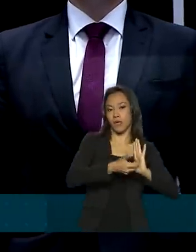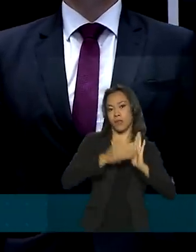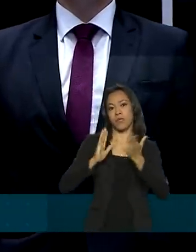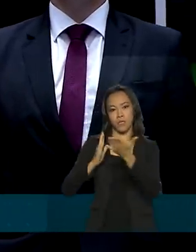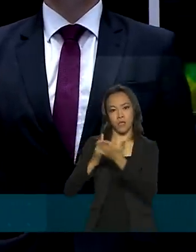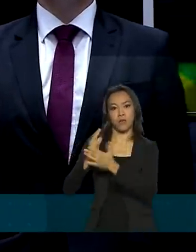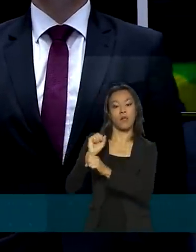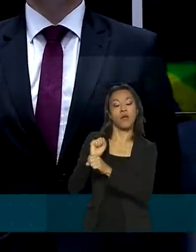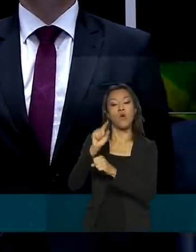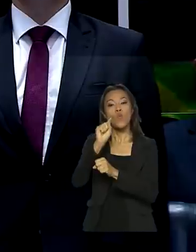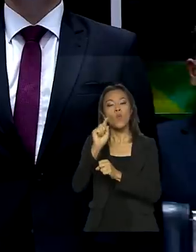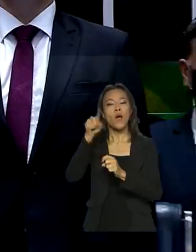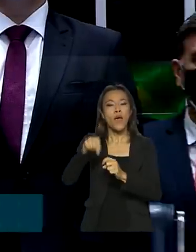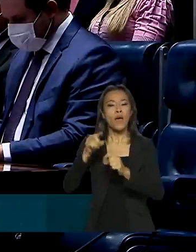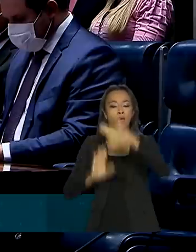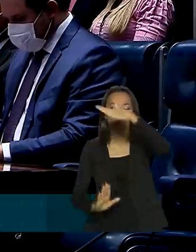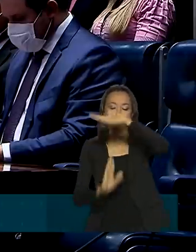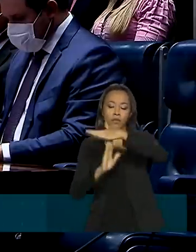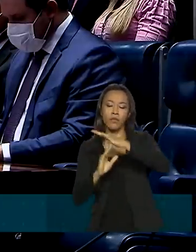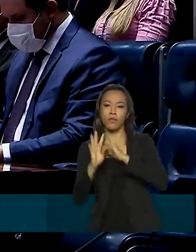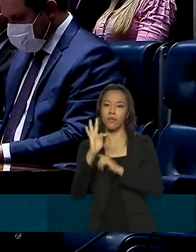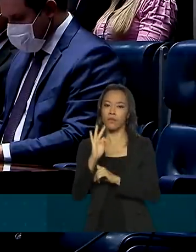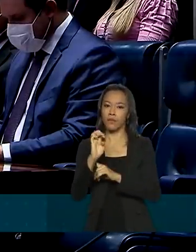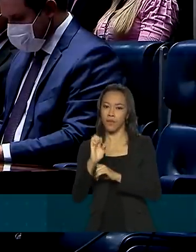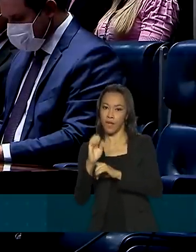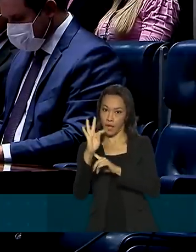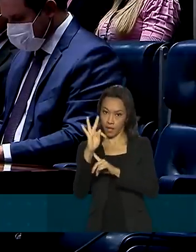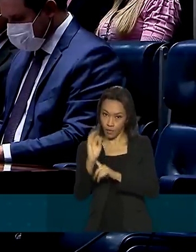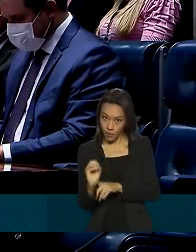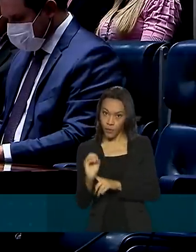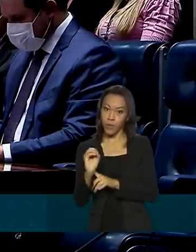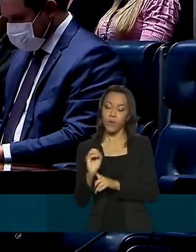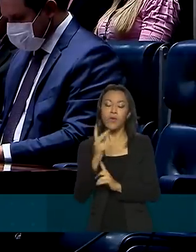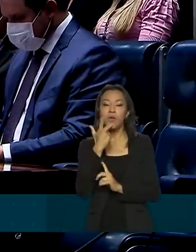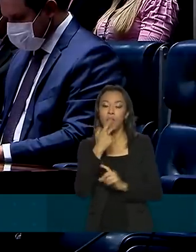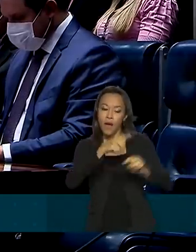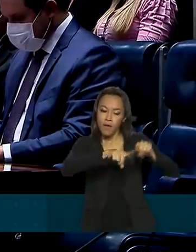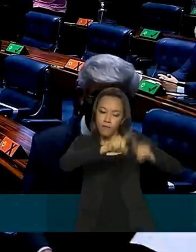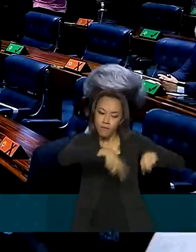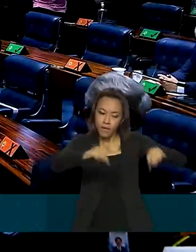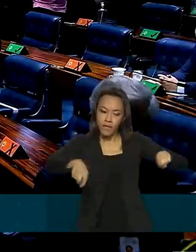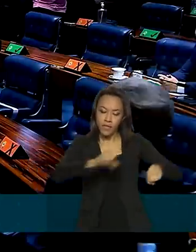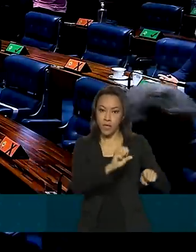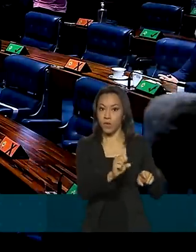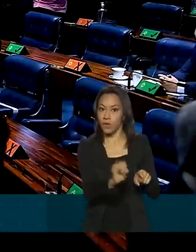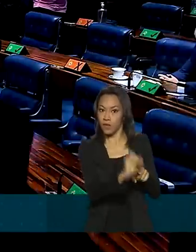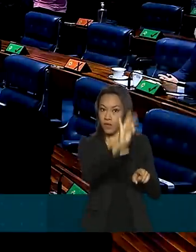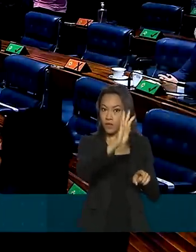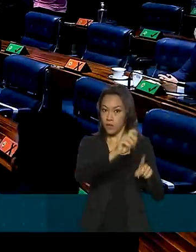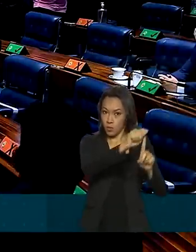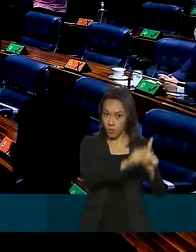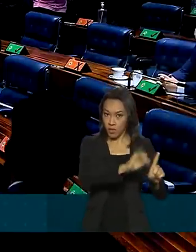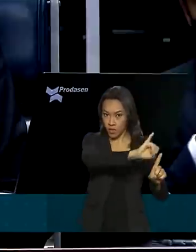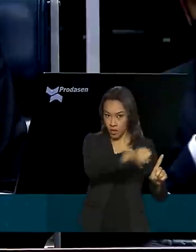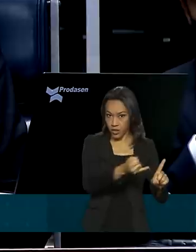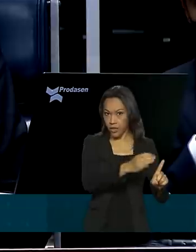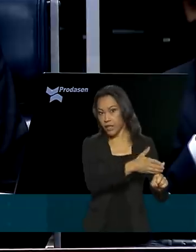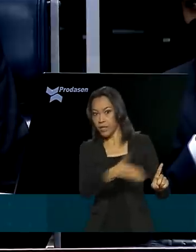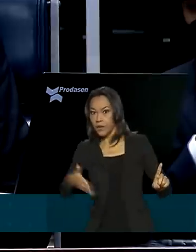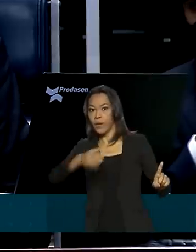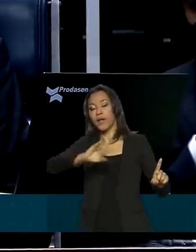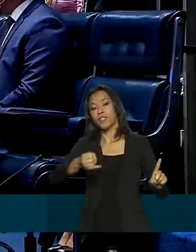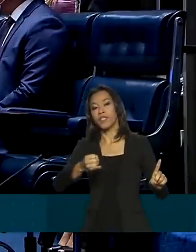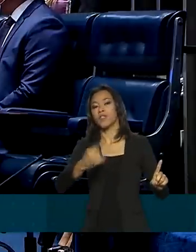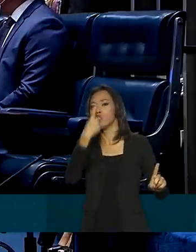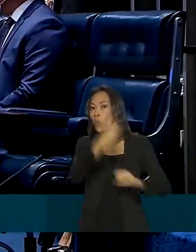cálculo para o teto de gastos, que passa a considerar a variação da inflação de janeiro a dezembro de um ano, e não mais